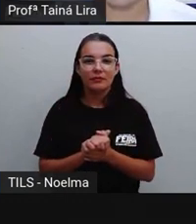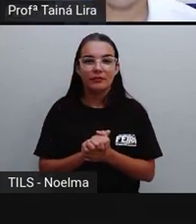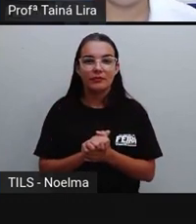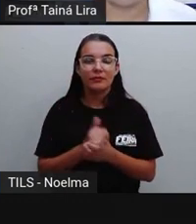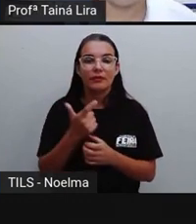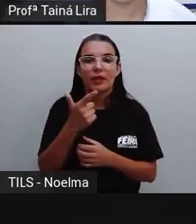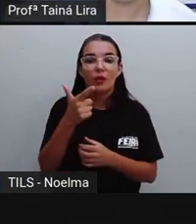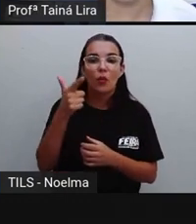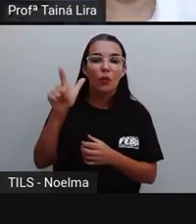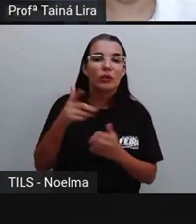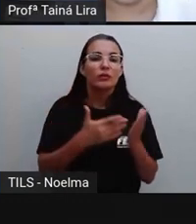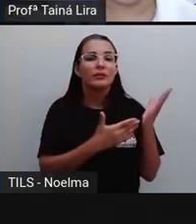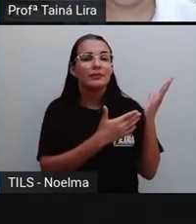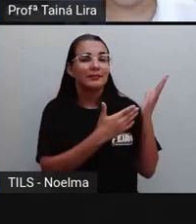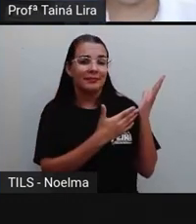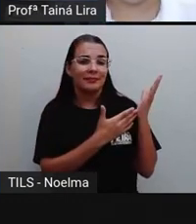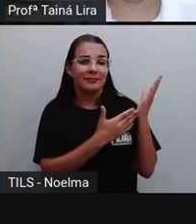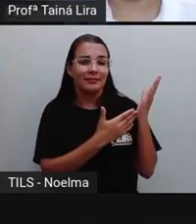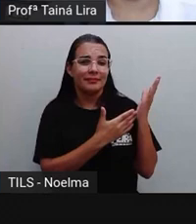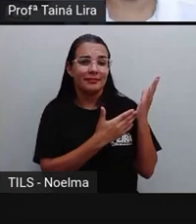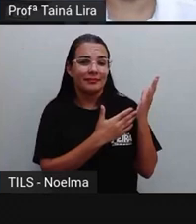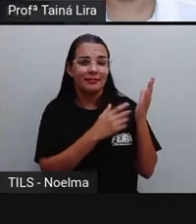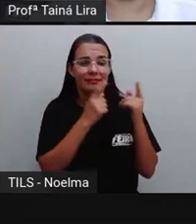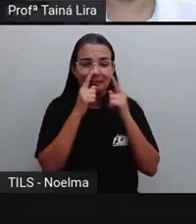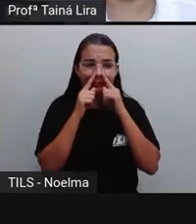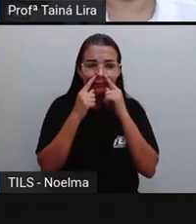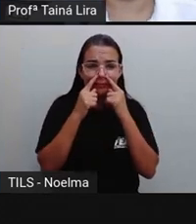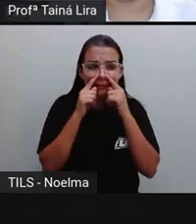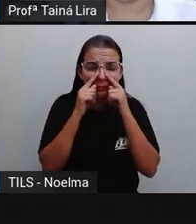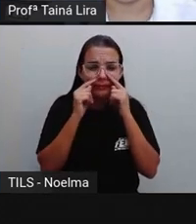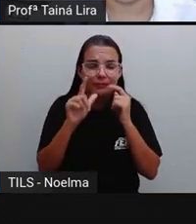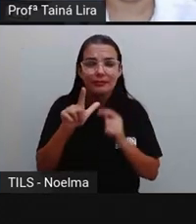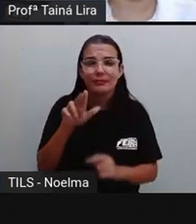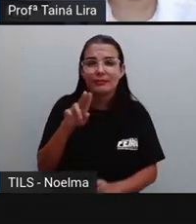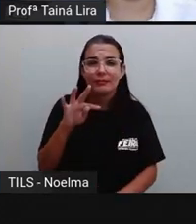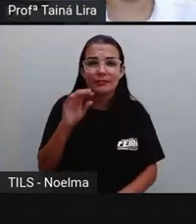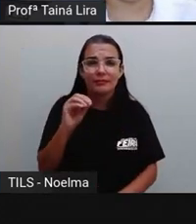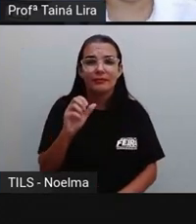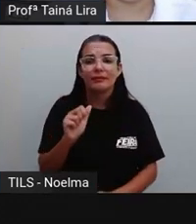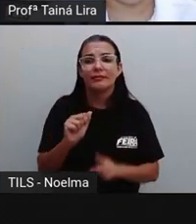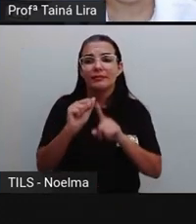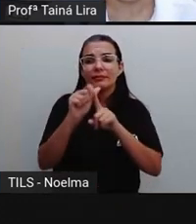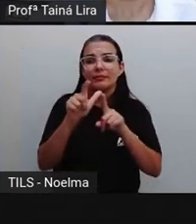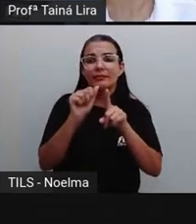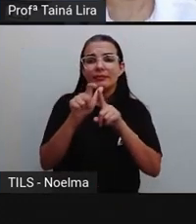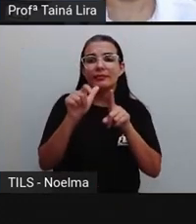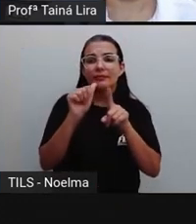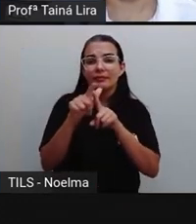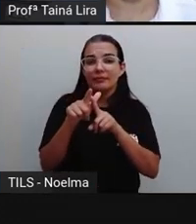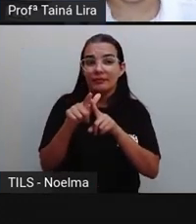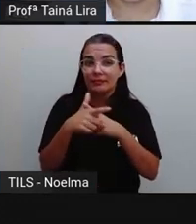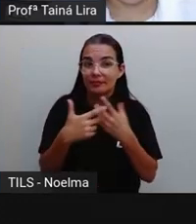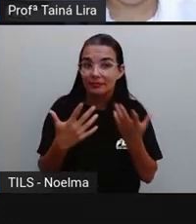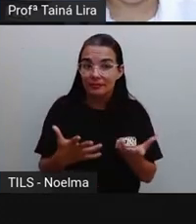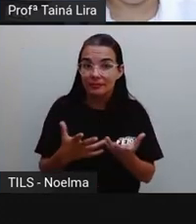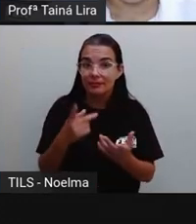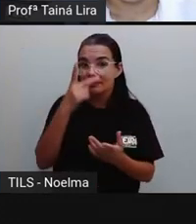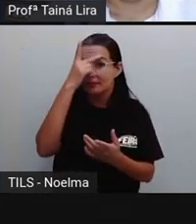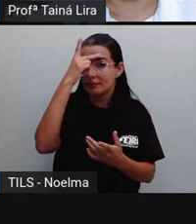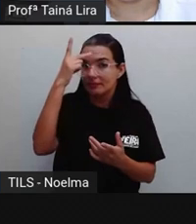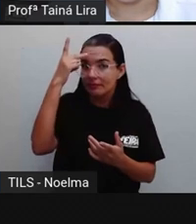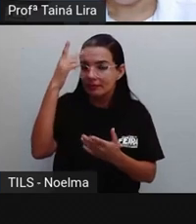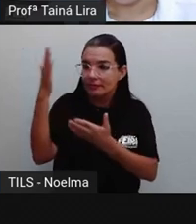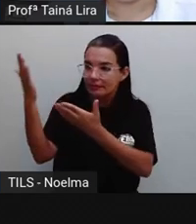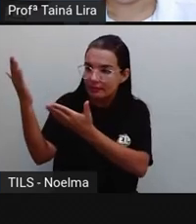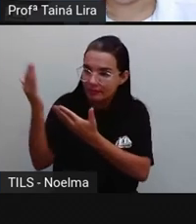Olha lá, mais uma. É o luto de aluguel. O que é isso, PRO, luto de aluguel? É aquela pessoa que é contratada,